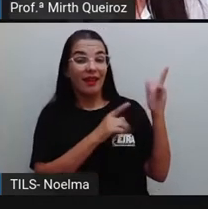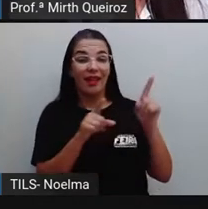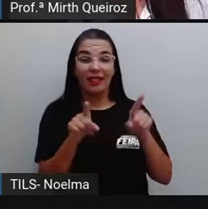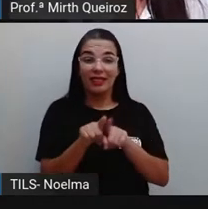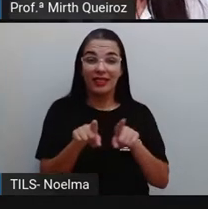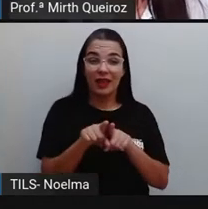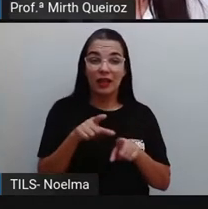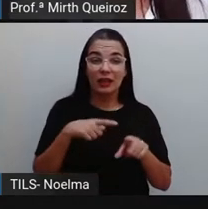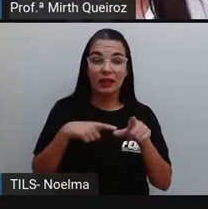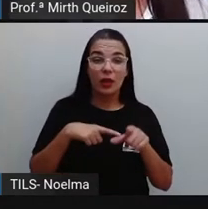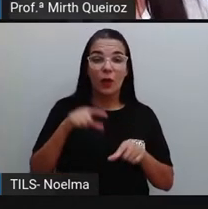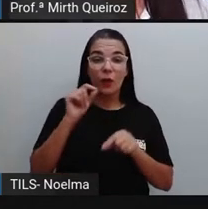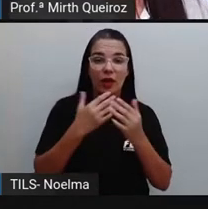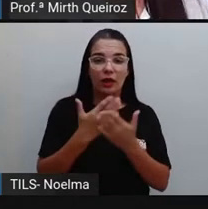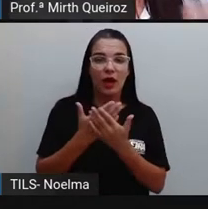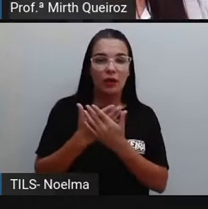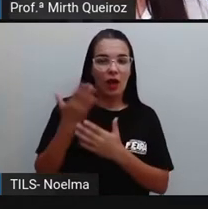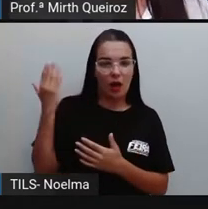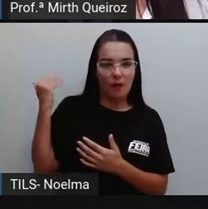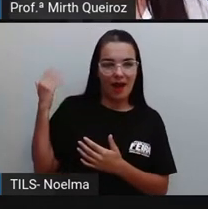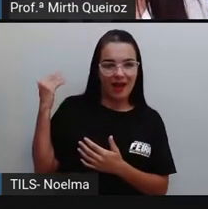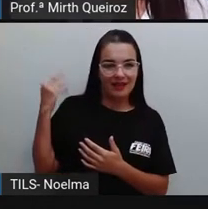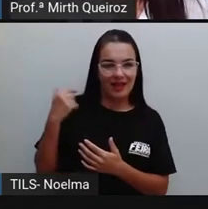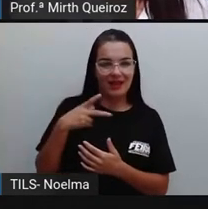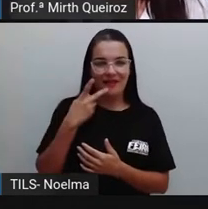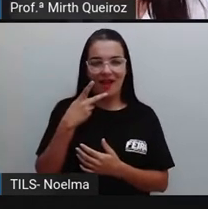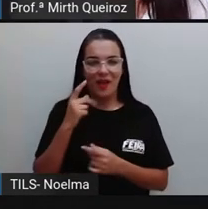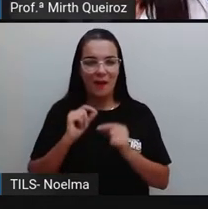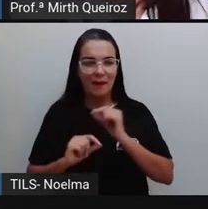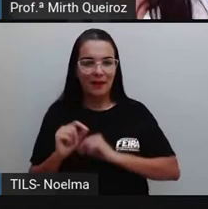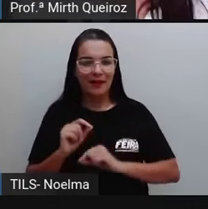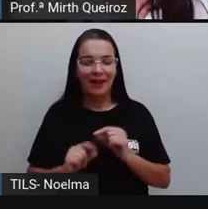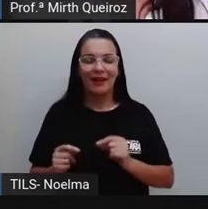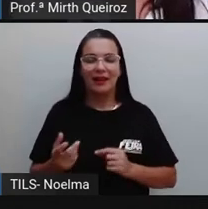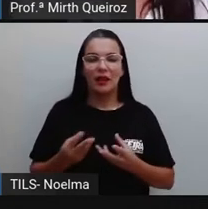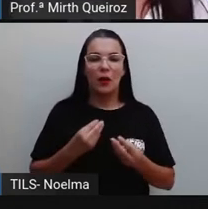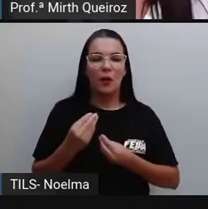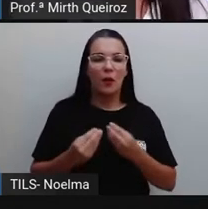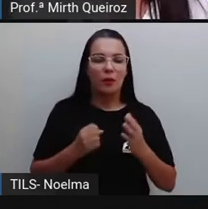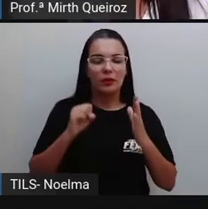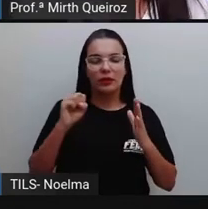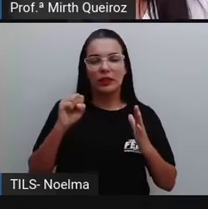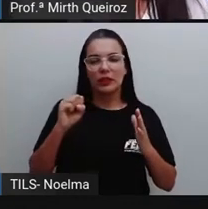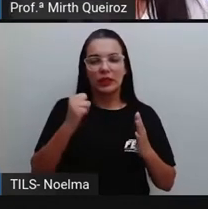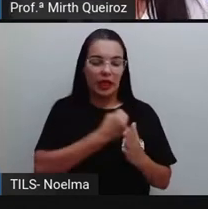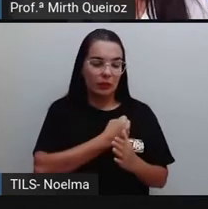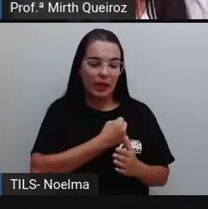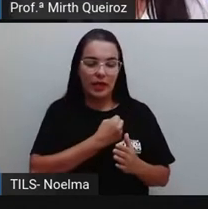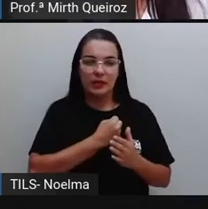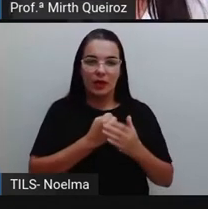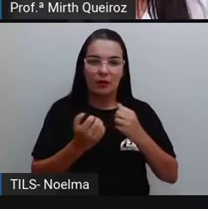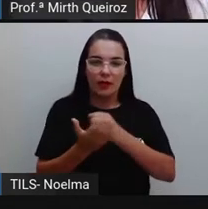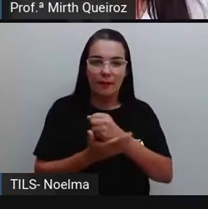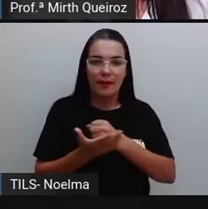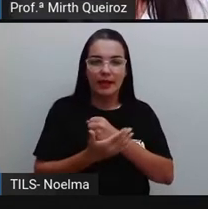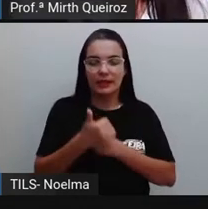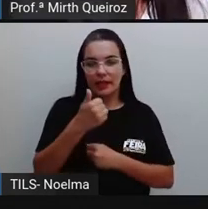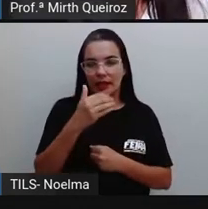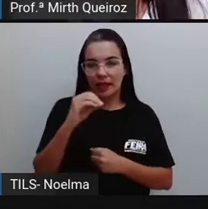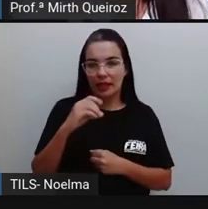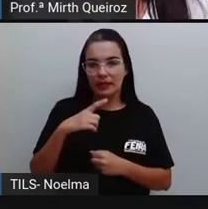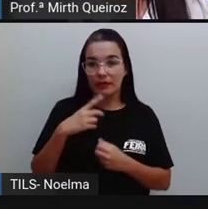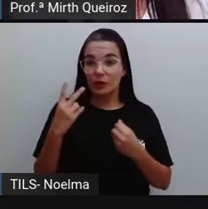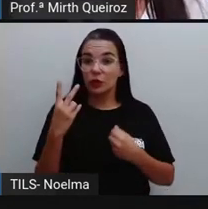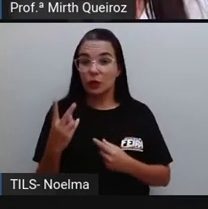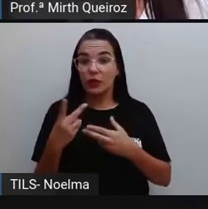Na aula anterior, na aula que a gente falou sobre o sistema de numeração decimal, eu trouxe dois